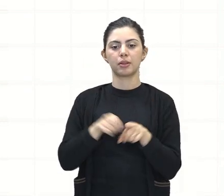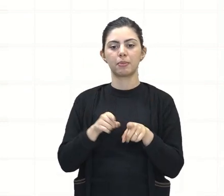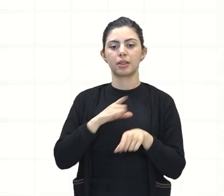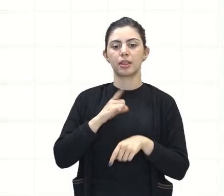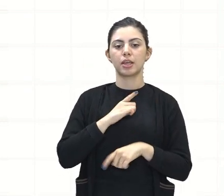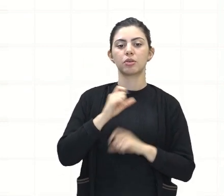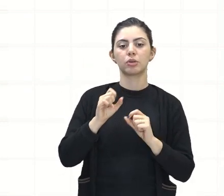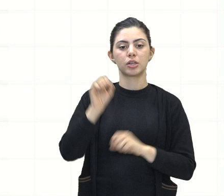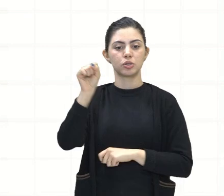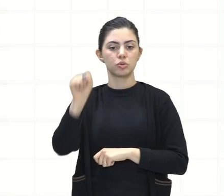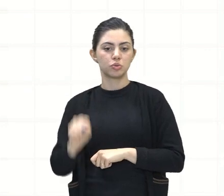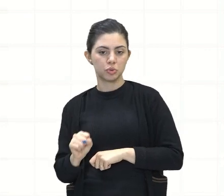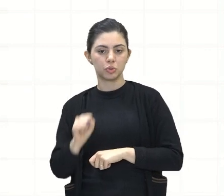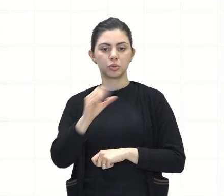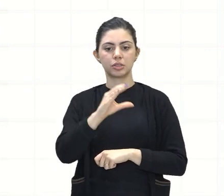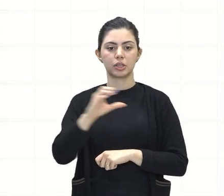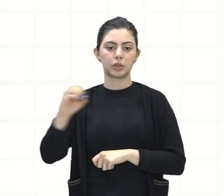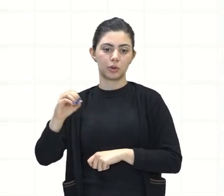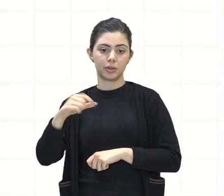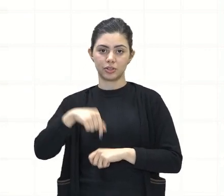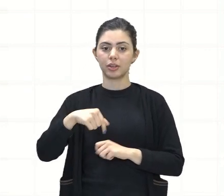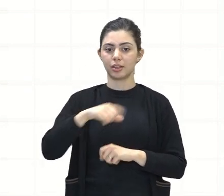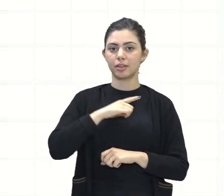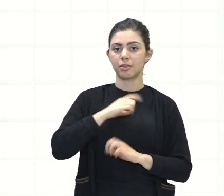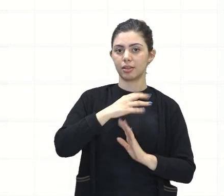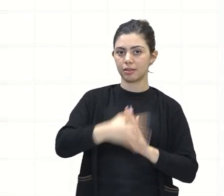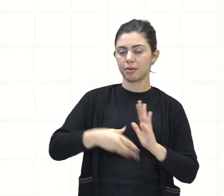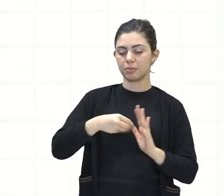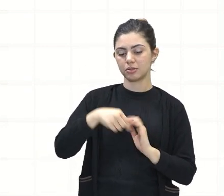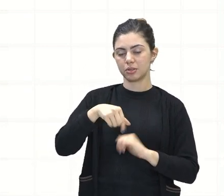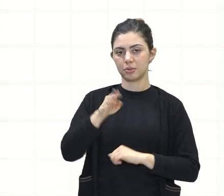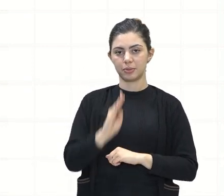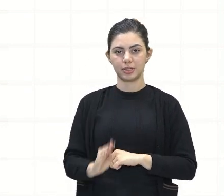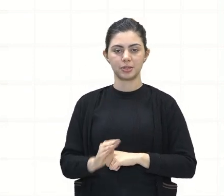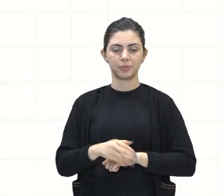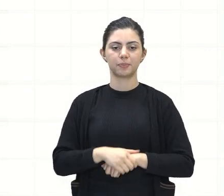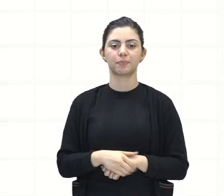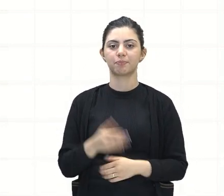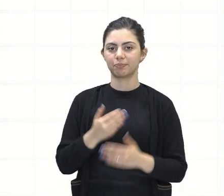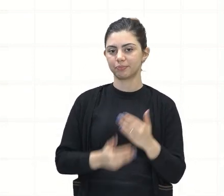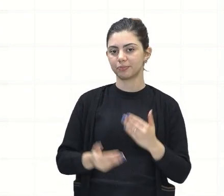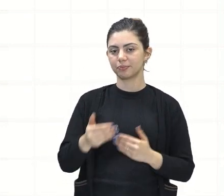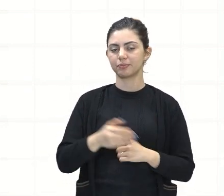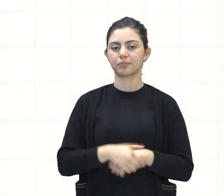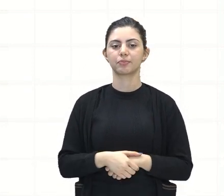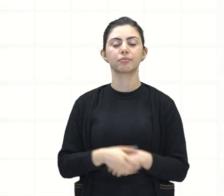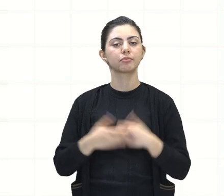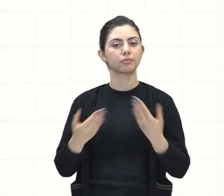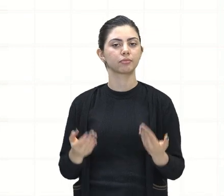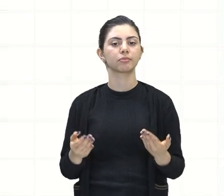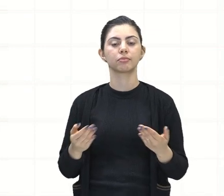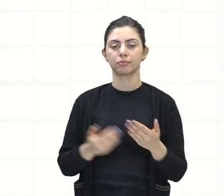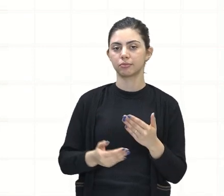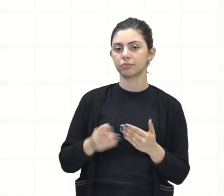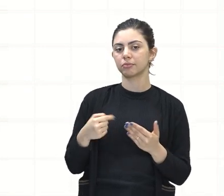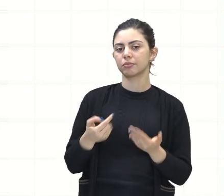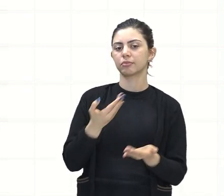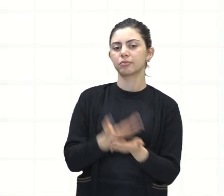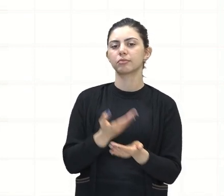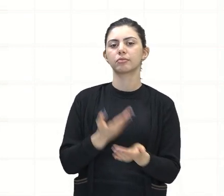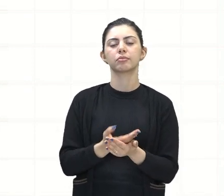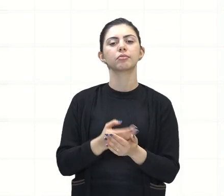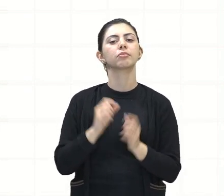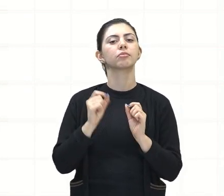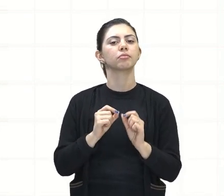o sul da Amazônia aqui no Brasil, certo? Dando continuidade, eu gostaria de tratar aqui com vocês de um ponto